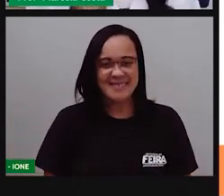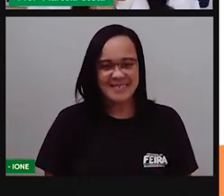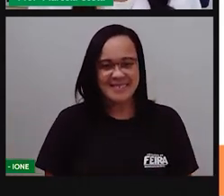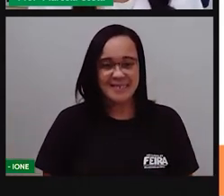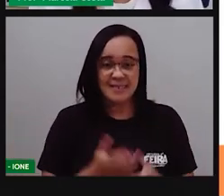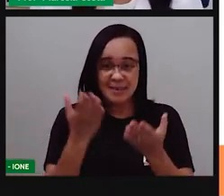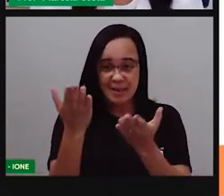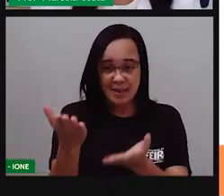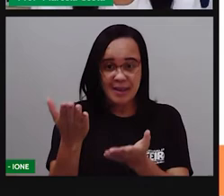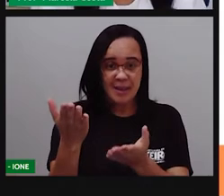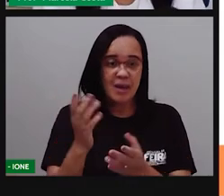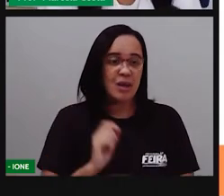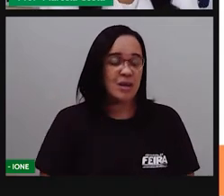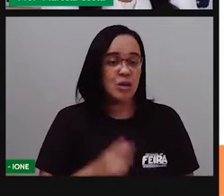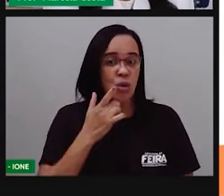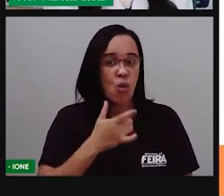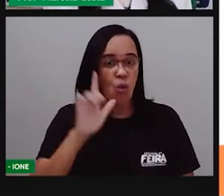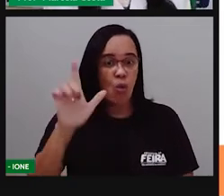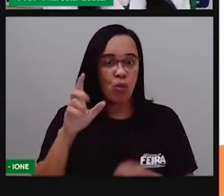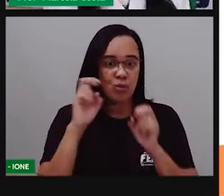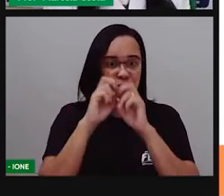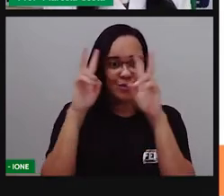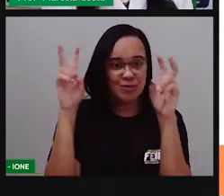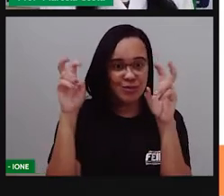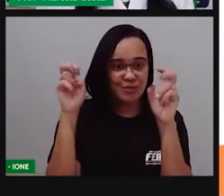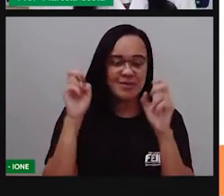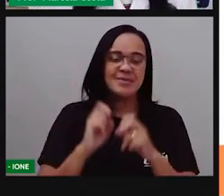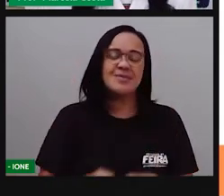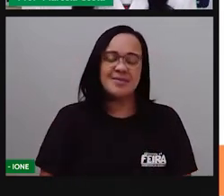Vou te mostrar agora esse outro trabalhinho.